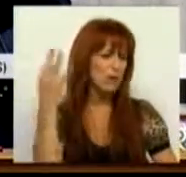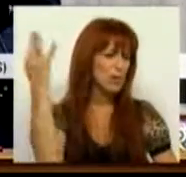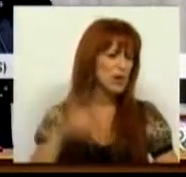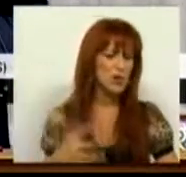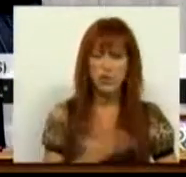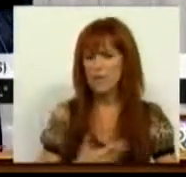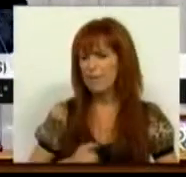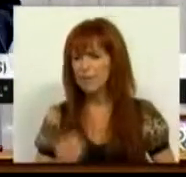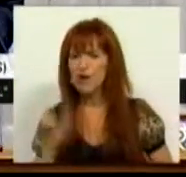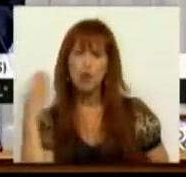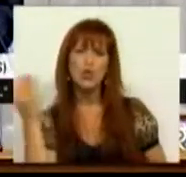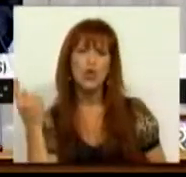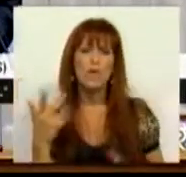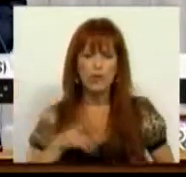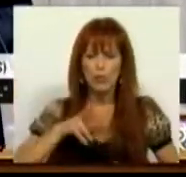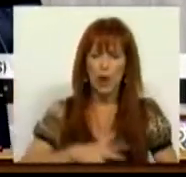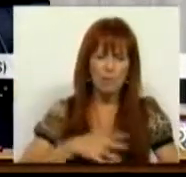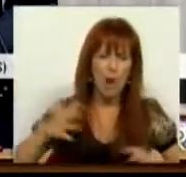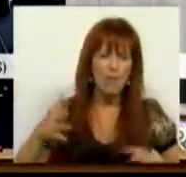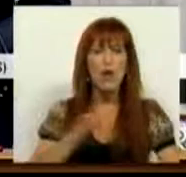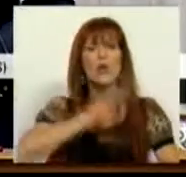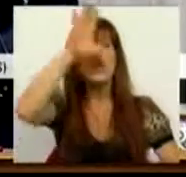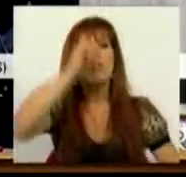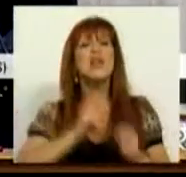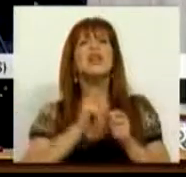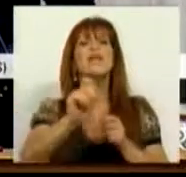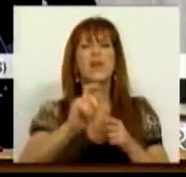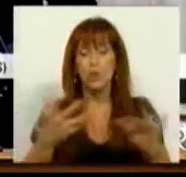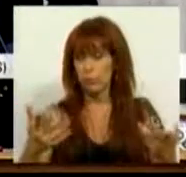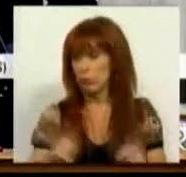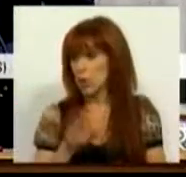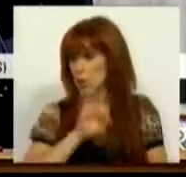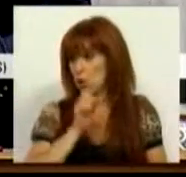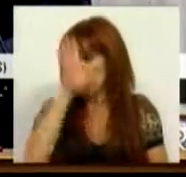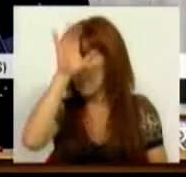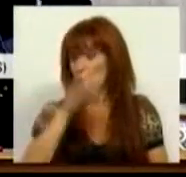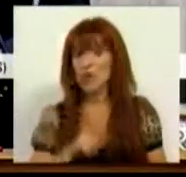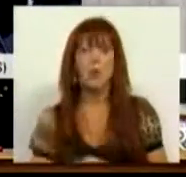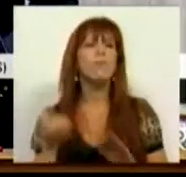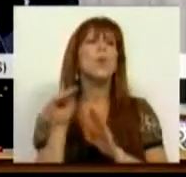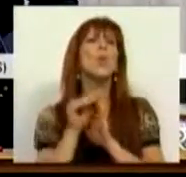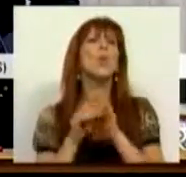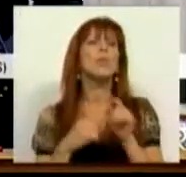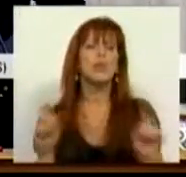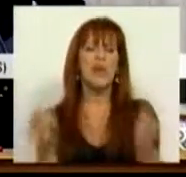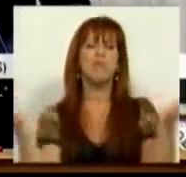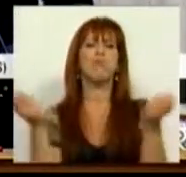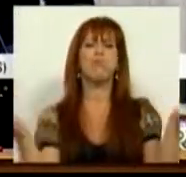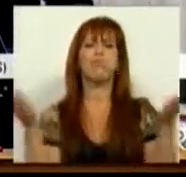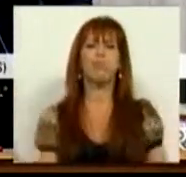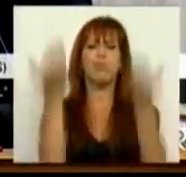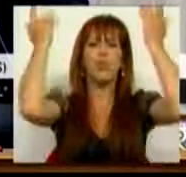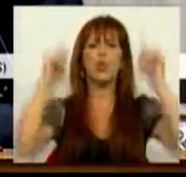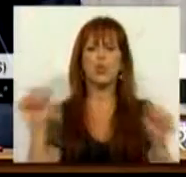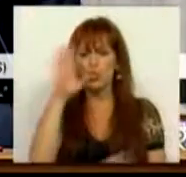% de desemprego jovem em Portugal. O Sr. Ministro definiu, e o Sr. Primeiro Ministro, o programa do Impulso Jovem para